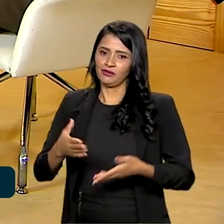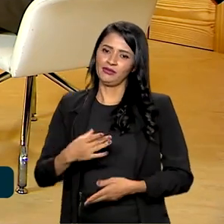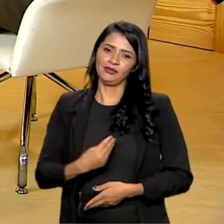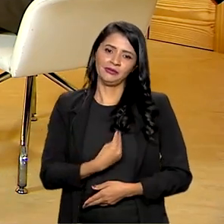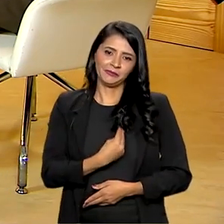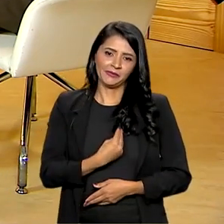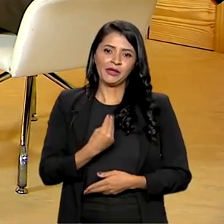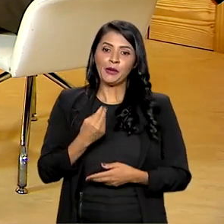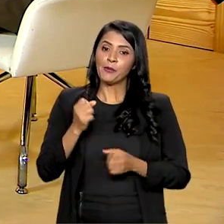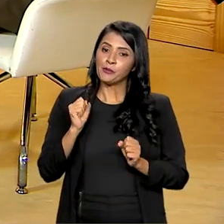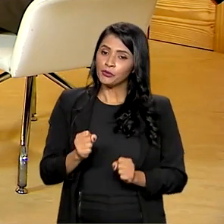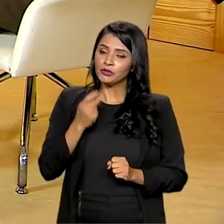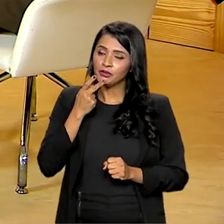falar com os povos da pesca artesanal do Brasil. Zanotto